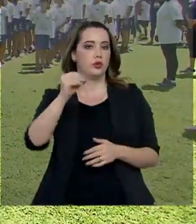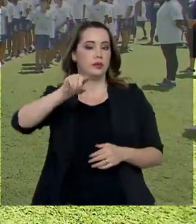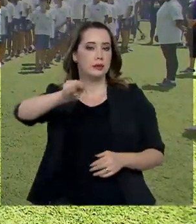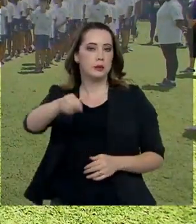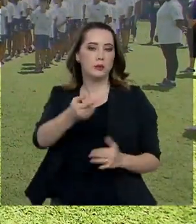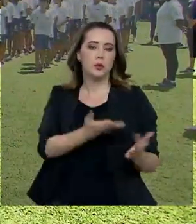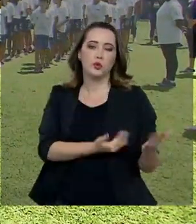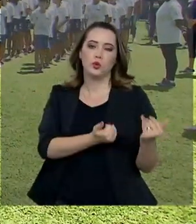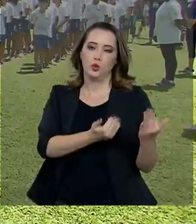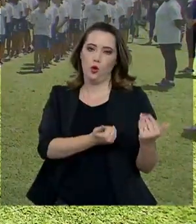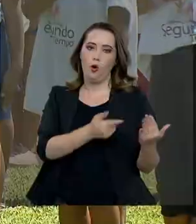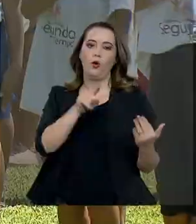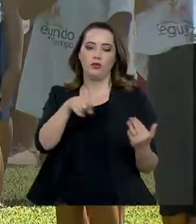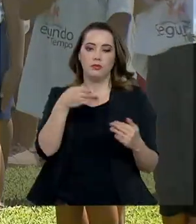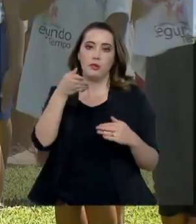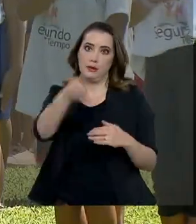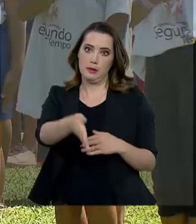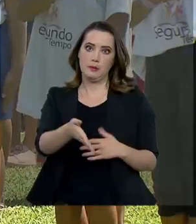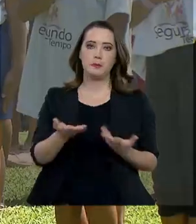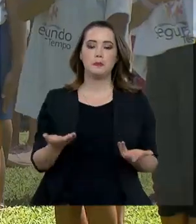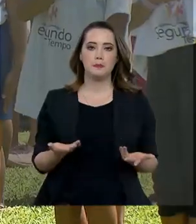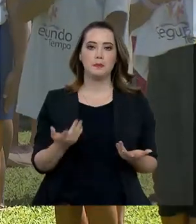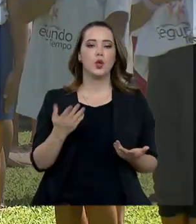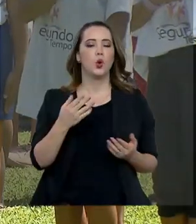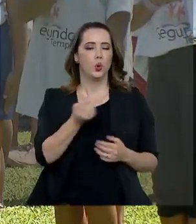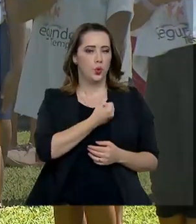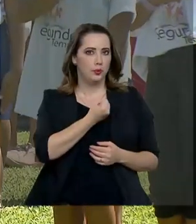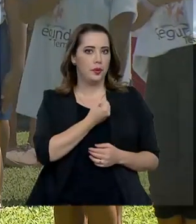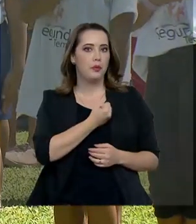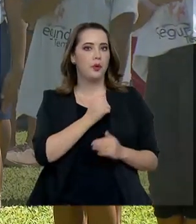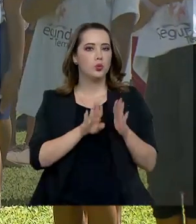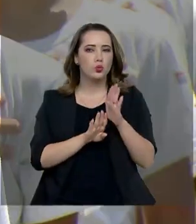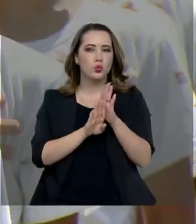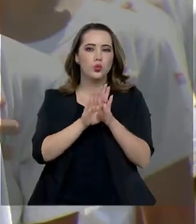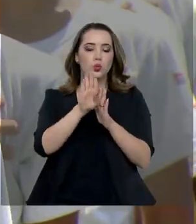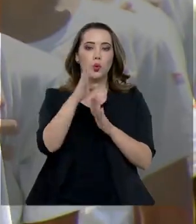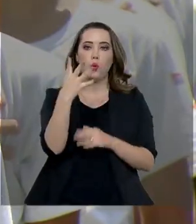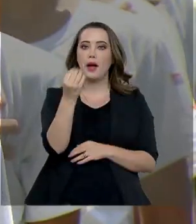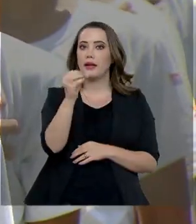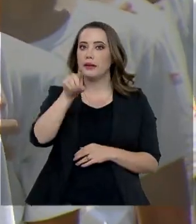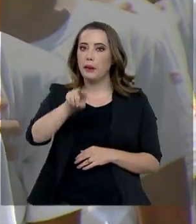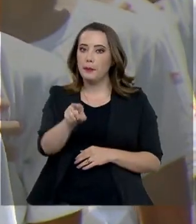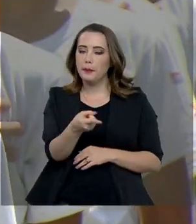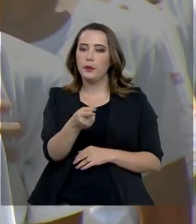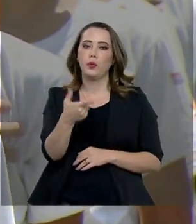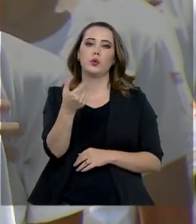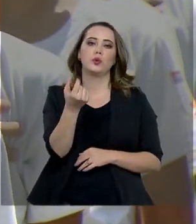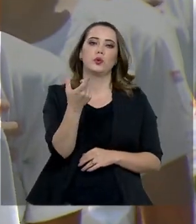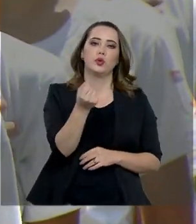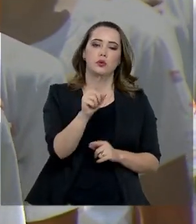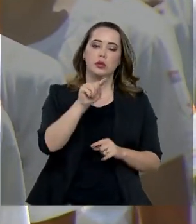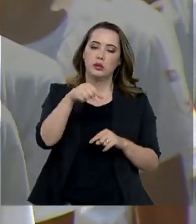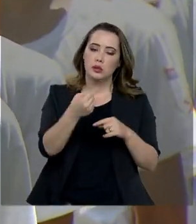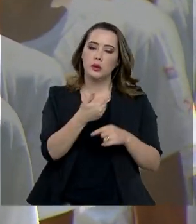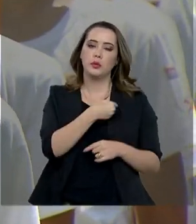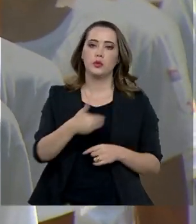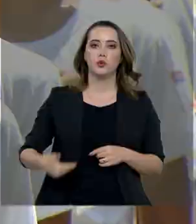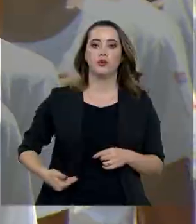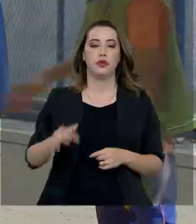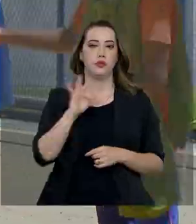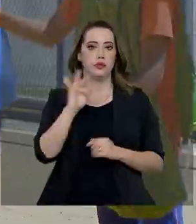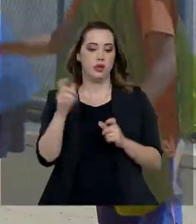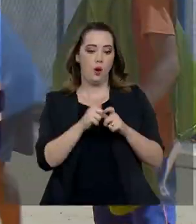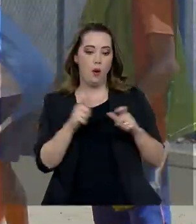jovens são atendidos, número que pode subir para 40 mil em 2020 após ampliação pelo governo